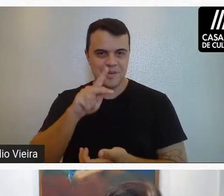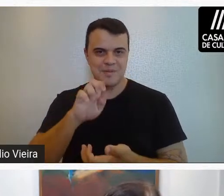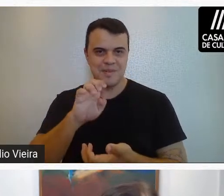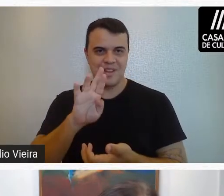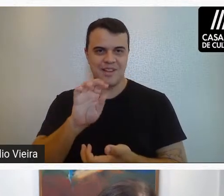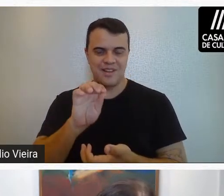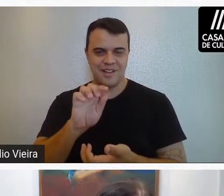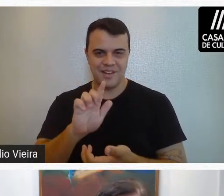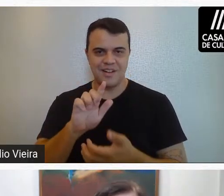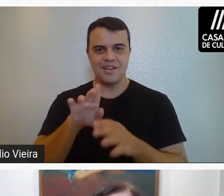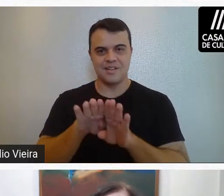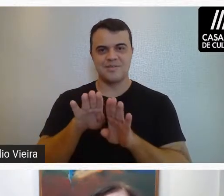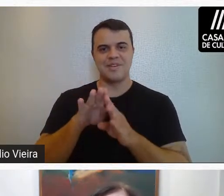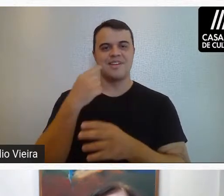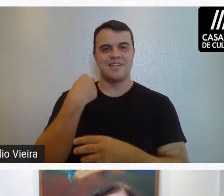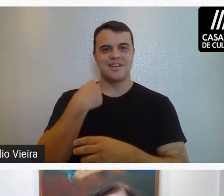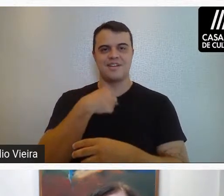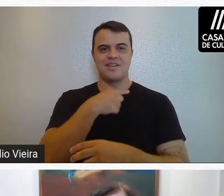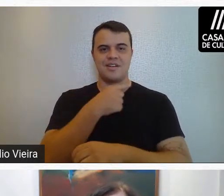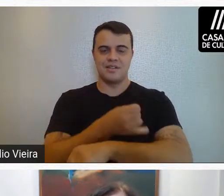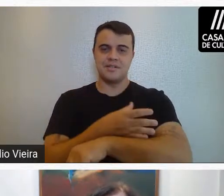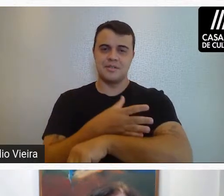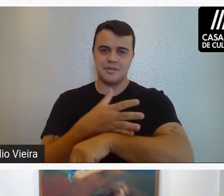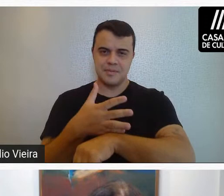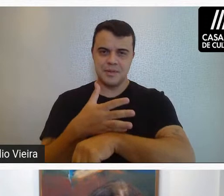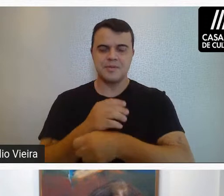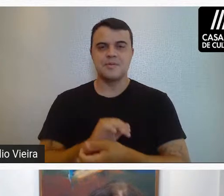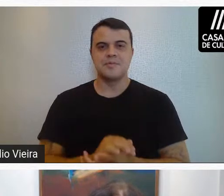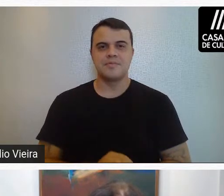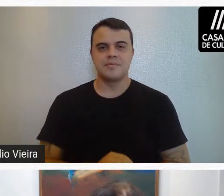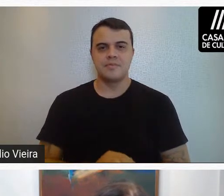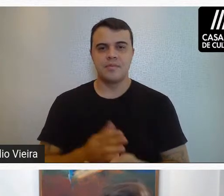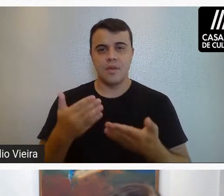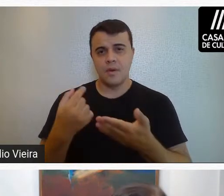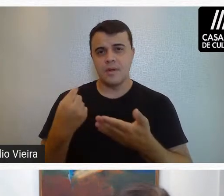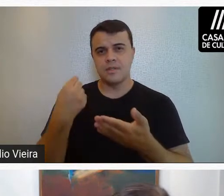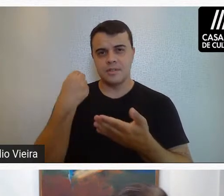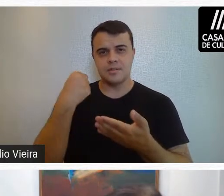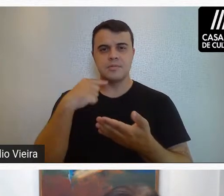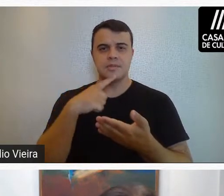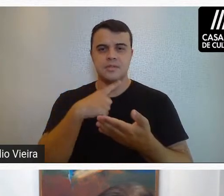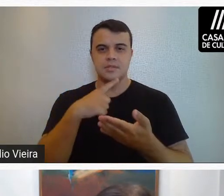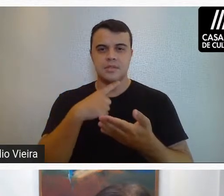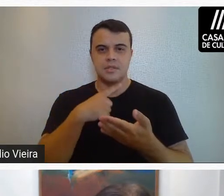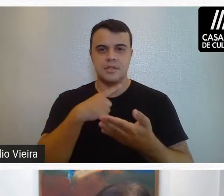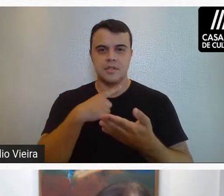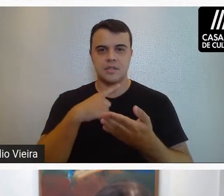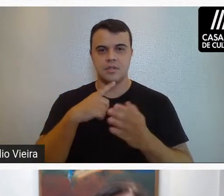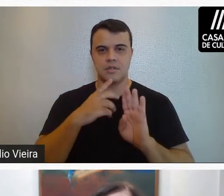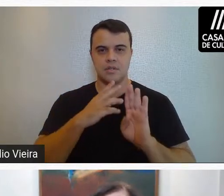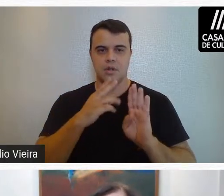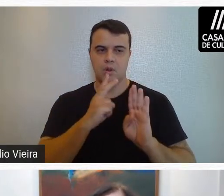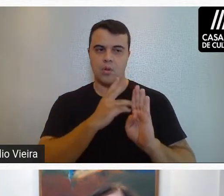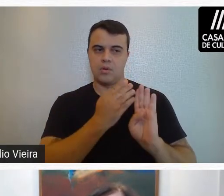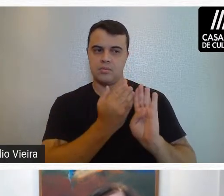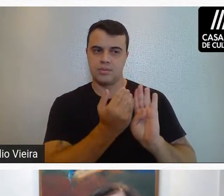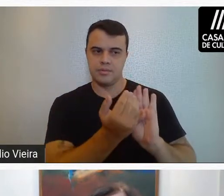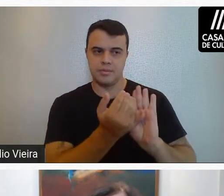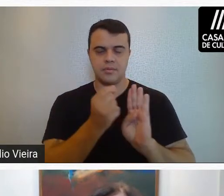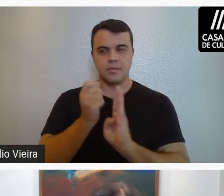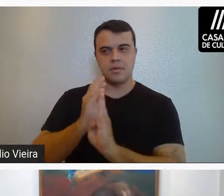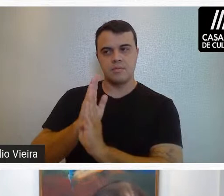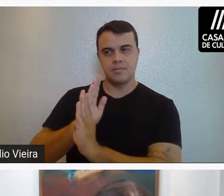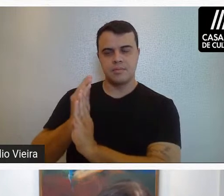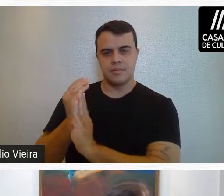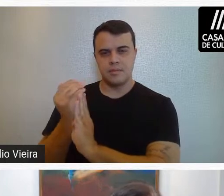colar branco, e atrás de mim tem uma estante, duas estantes, e